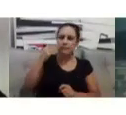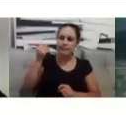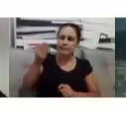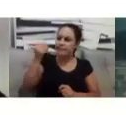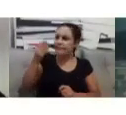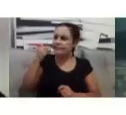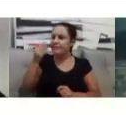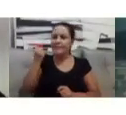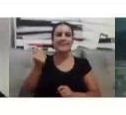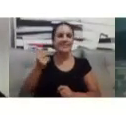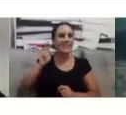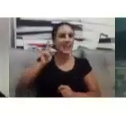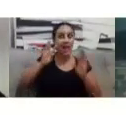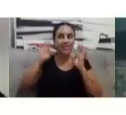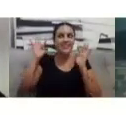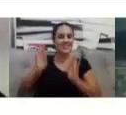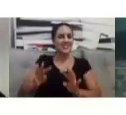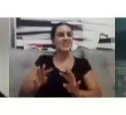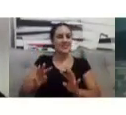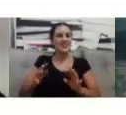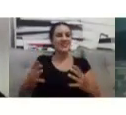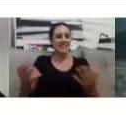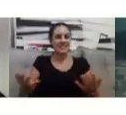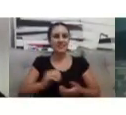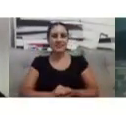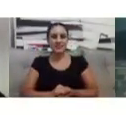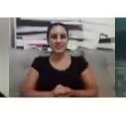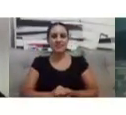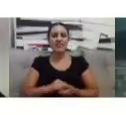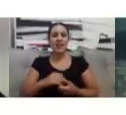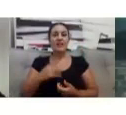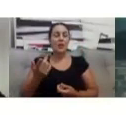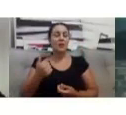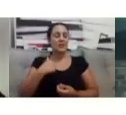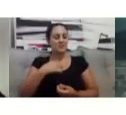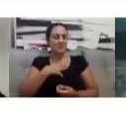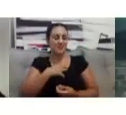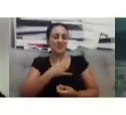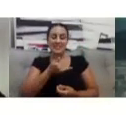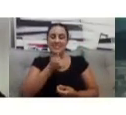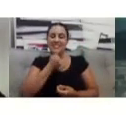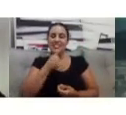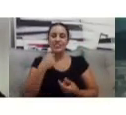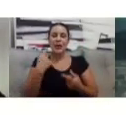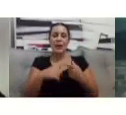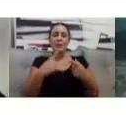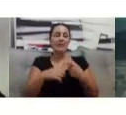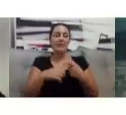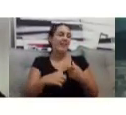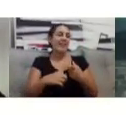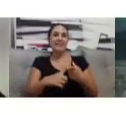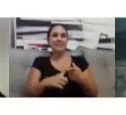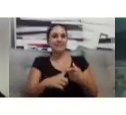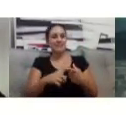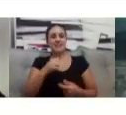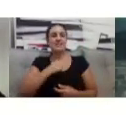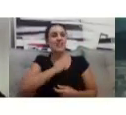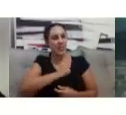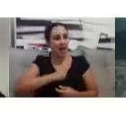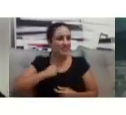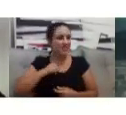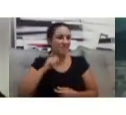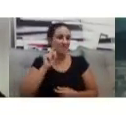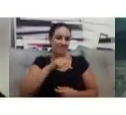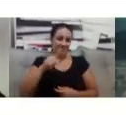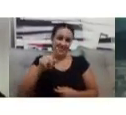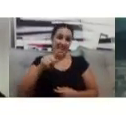Que eu estou com o coração muito triste aqui. Lidiânica. Eu não vou ter ela com a Vanessa. Mas que vocês possam, né? Se dedicar. É